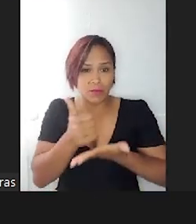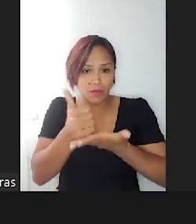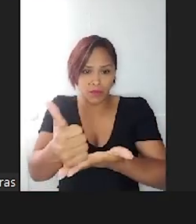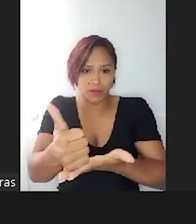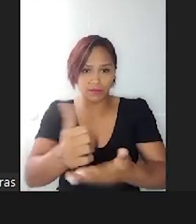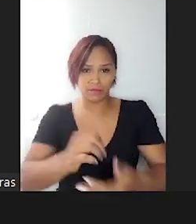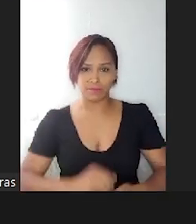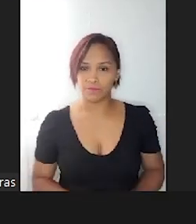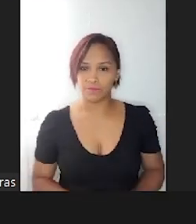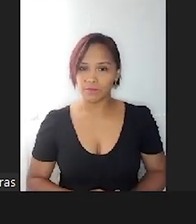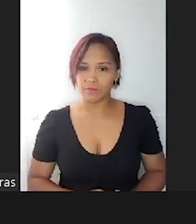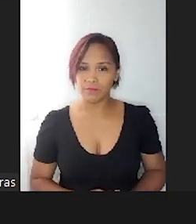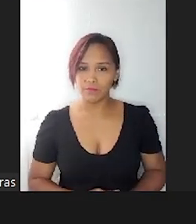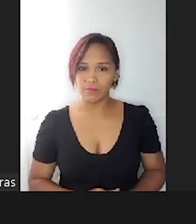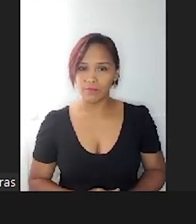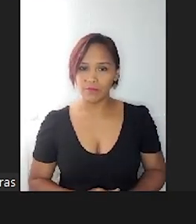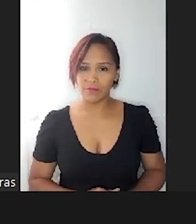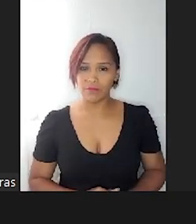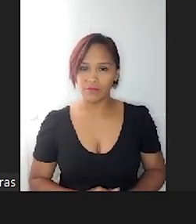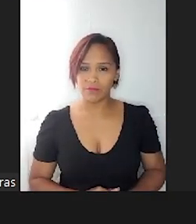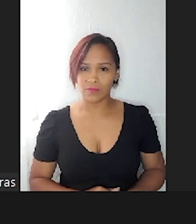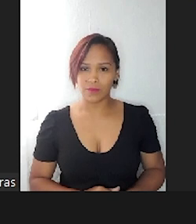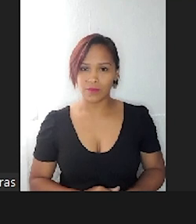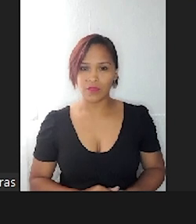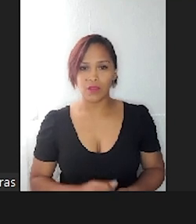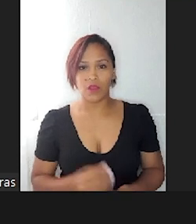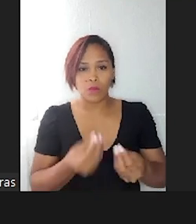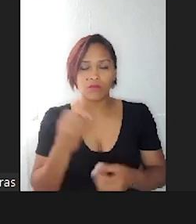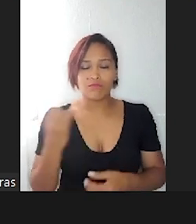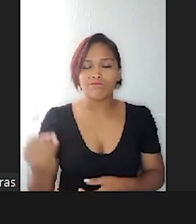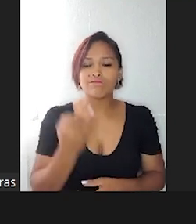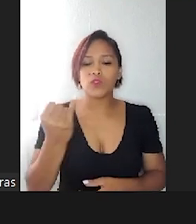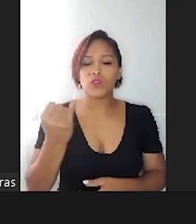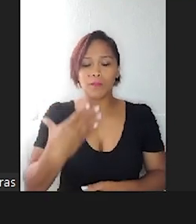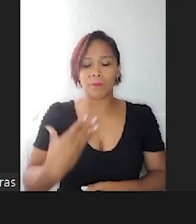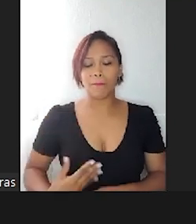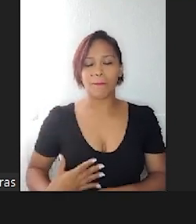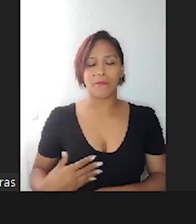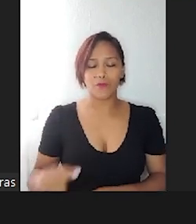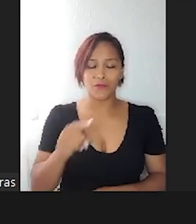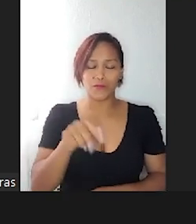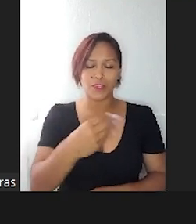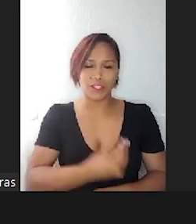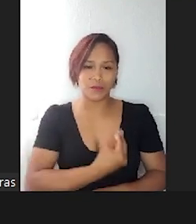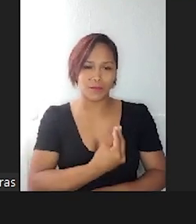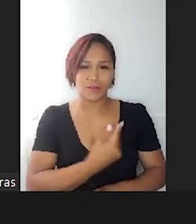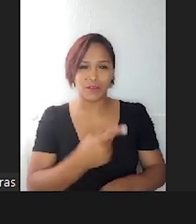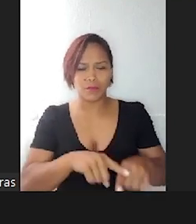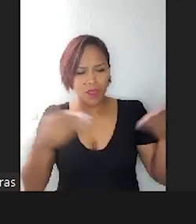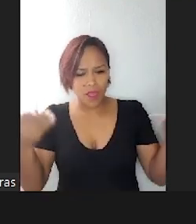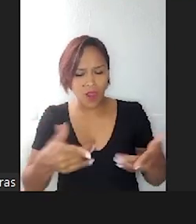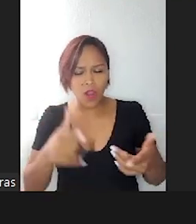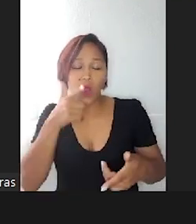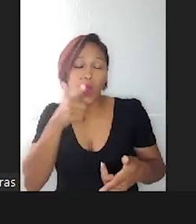O quanto isso é importante para eles. Mesmo que naquela hora eu não consiga atender.